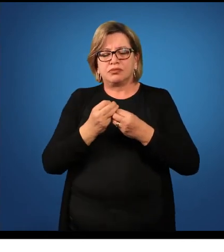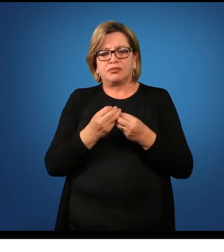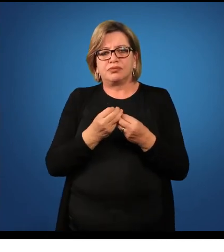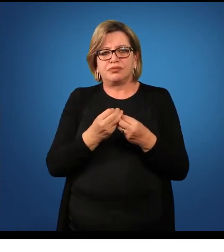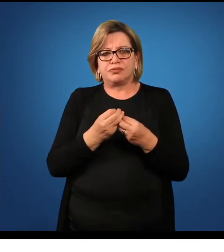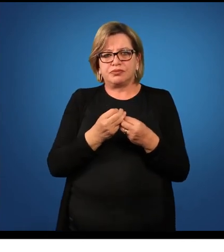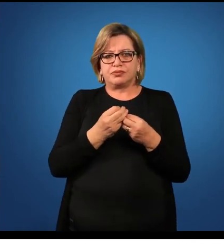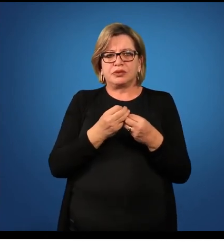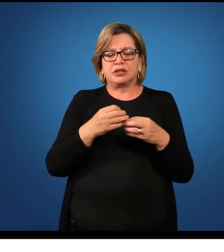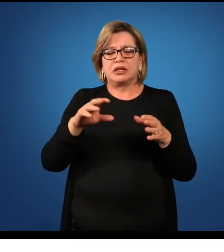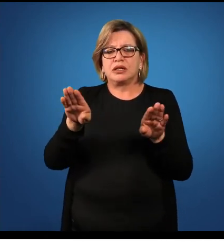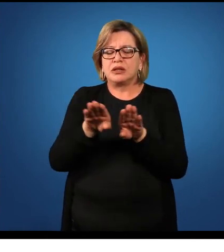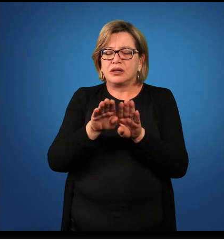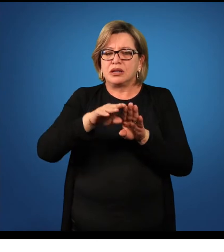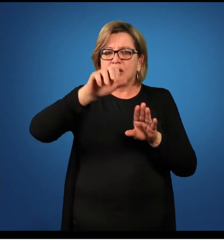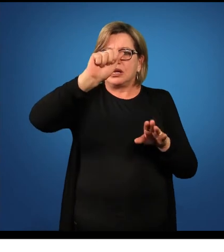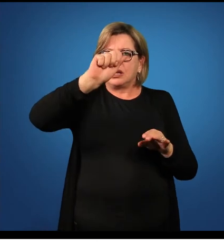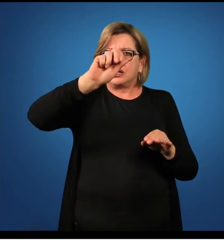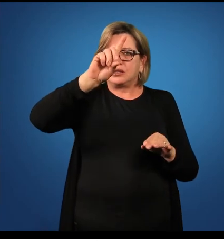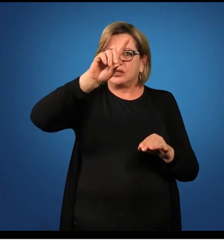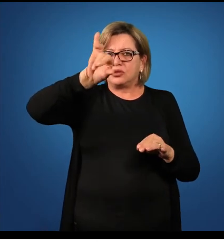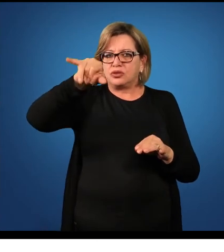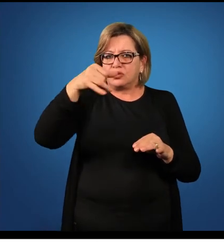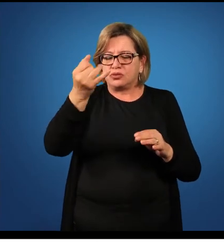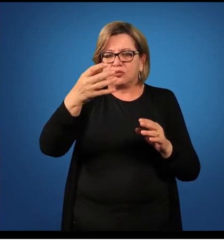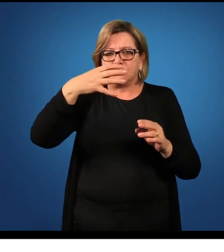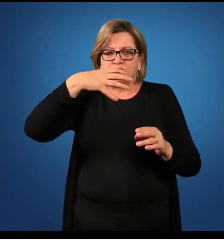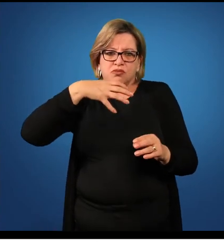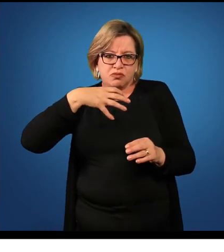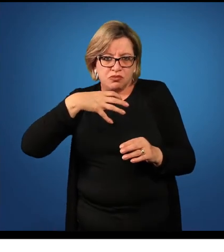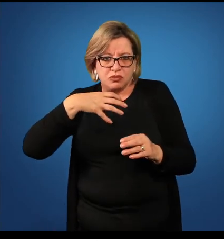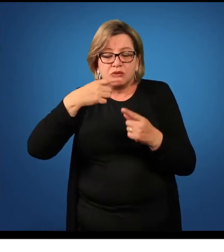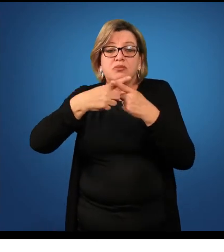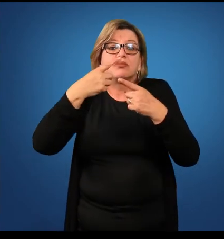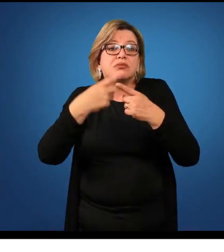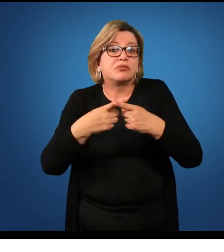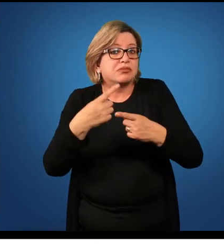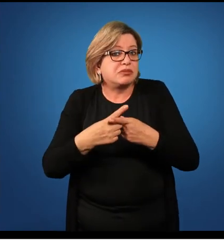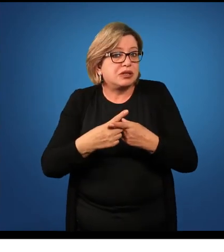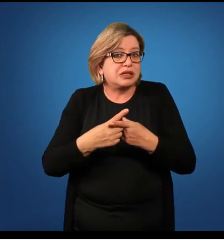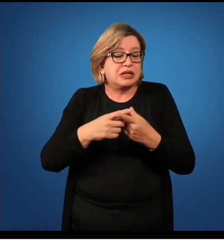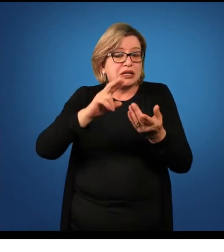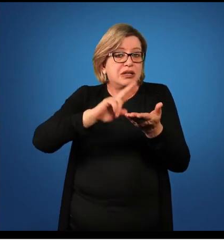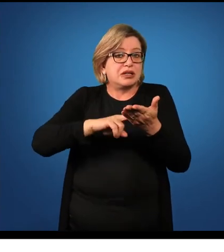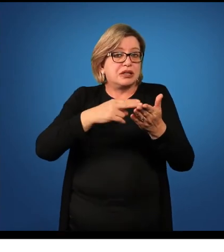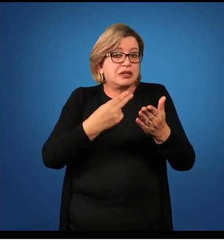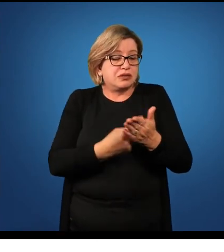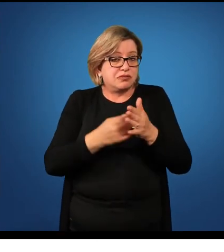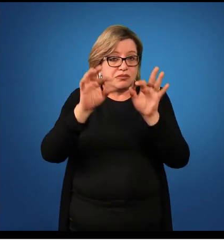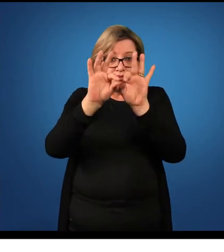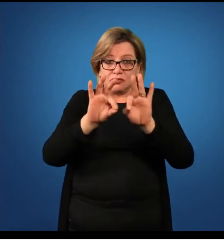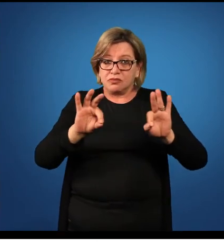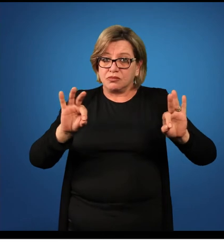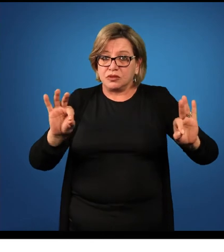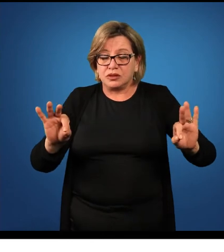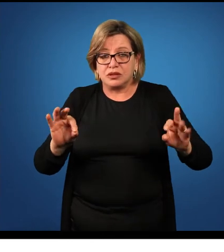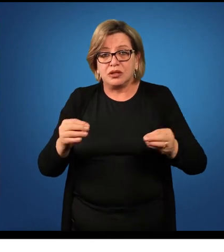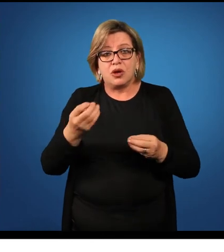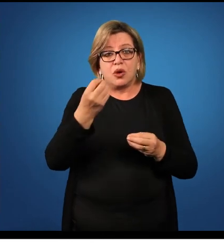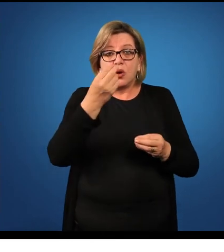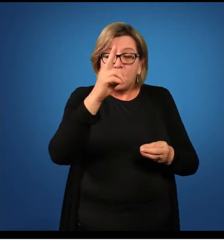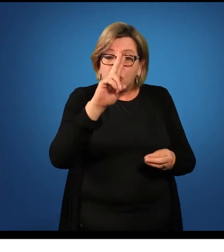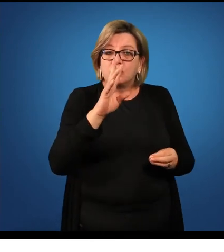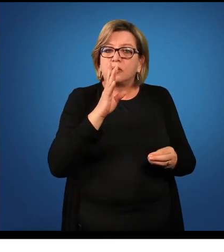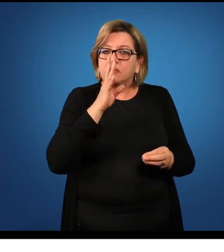adjunto adverbial de causa traduz-se com o ablativo simples ou